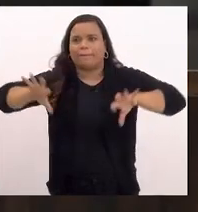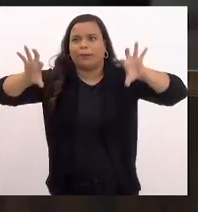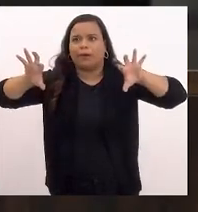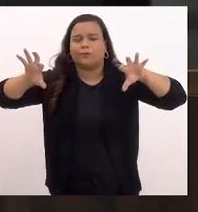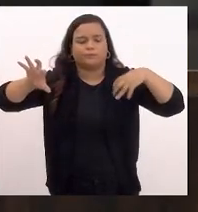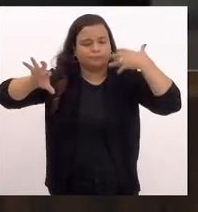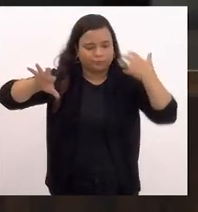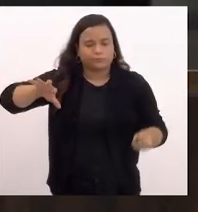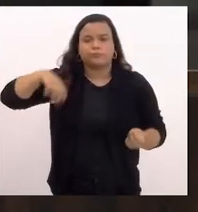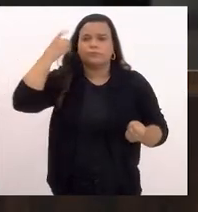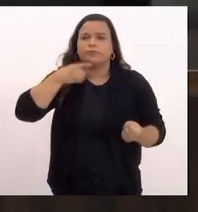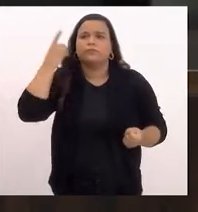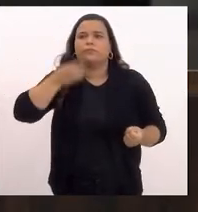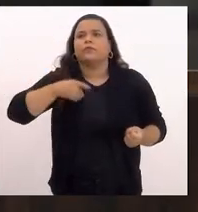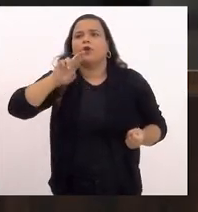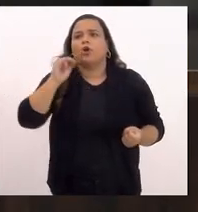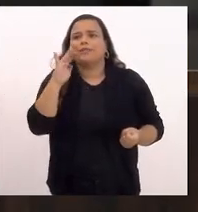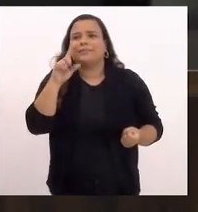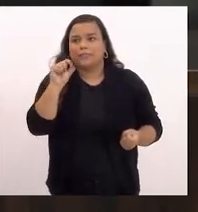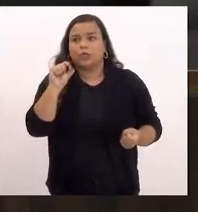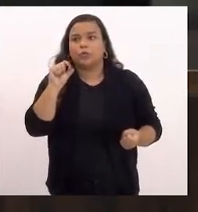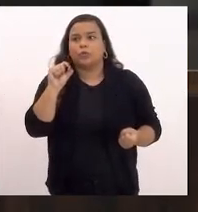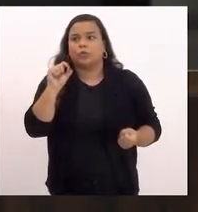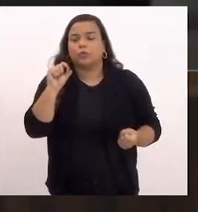favorável, do deputado Rodrigo Bacelá, relator original.